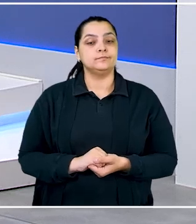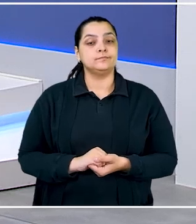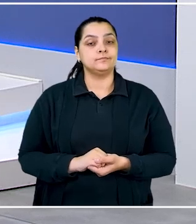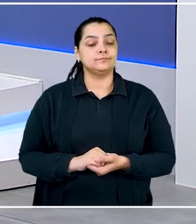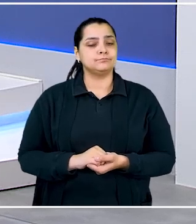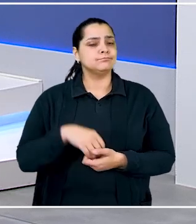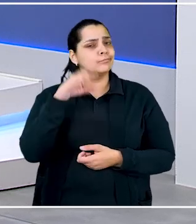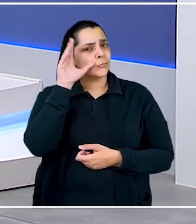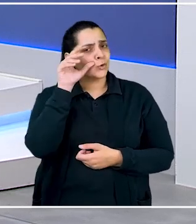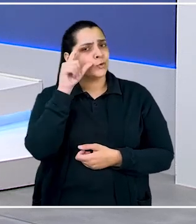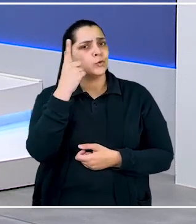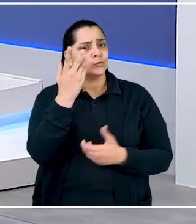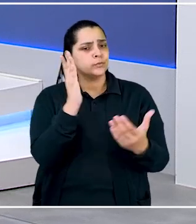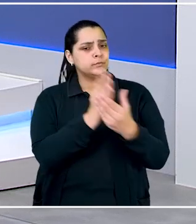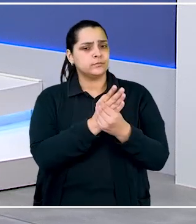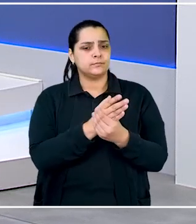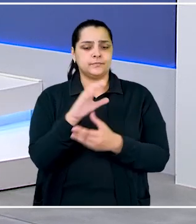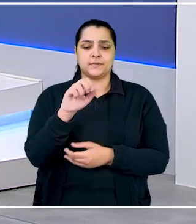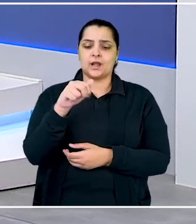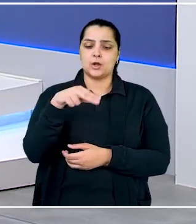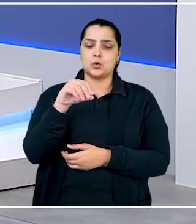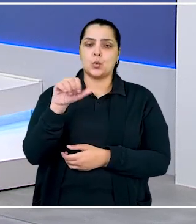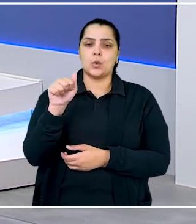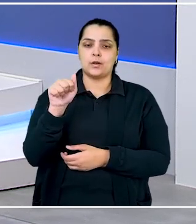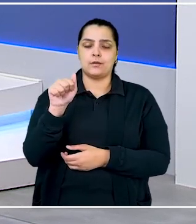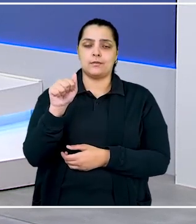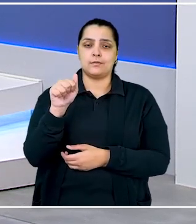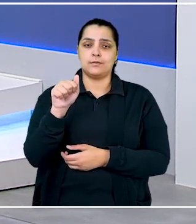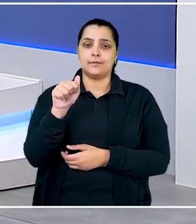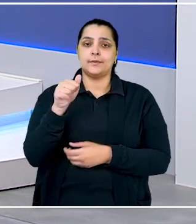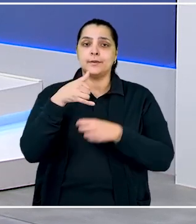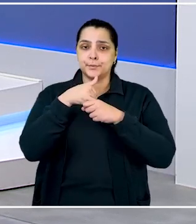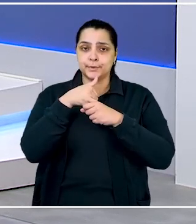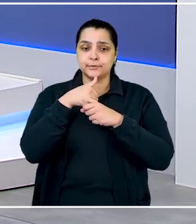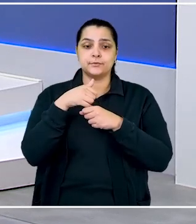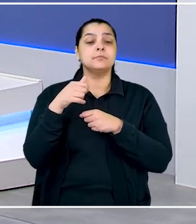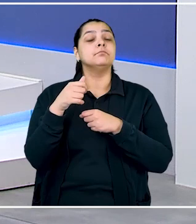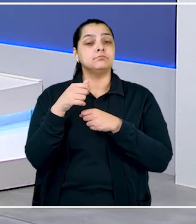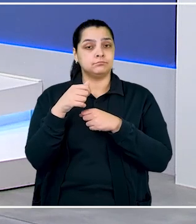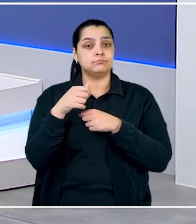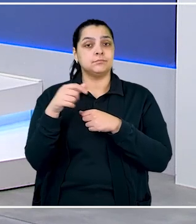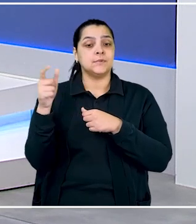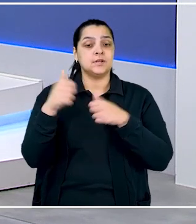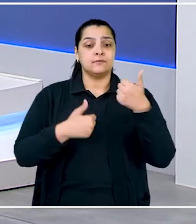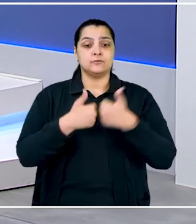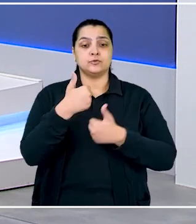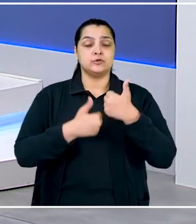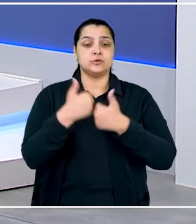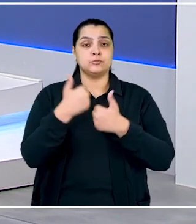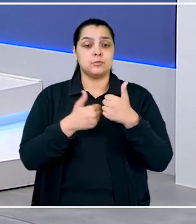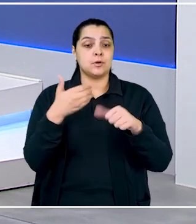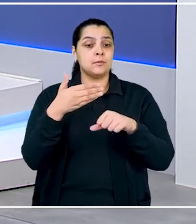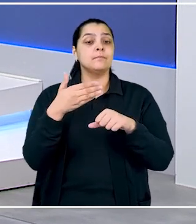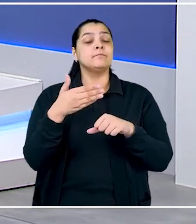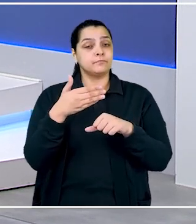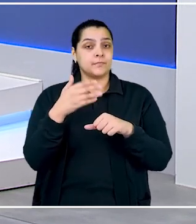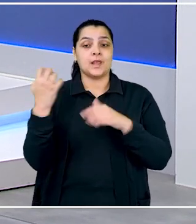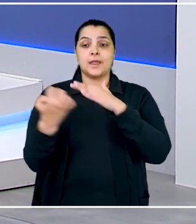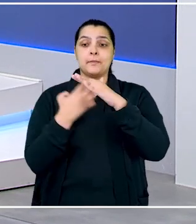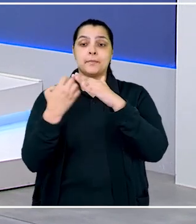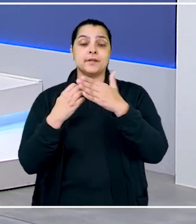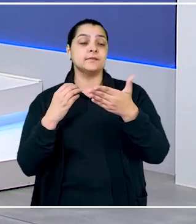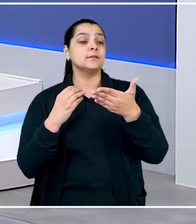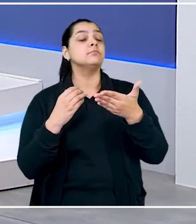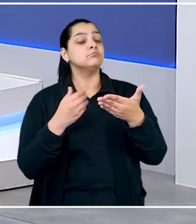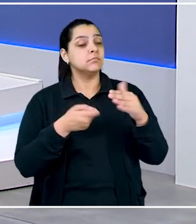E veja que caso curioso, Anderson, em Canoas, no Rio Grande do Sul, um trabalhador participou de um torneio de futebol patrocinado pela empresa.